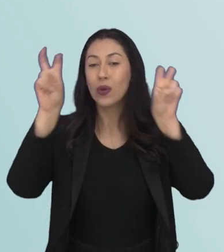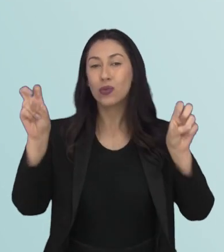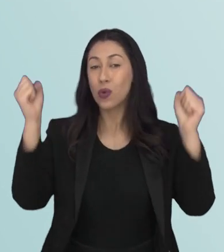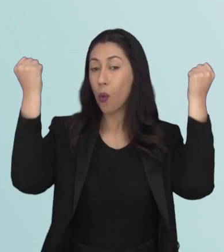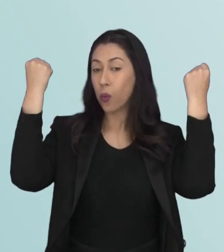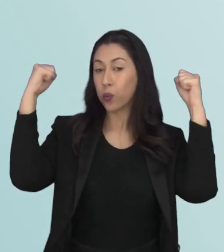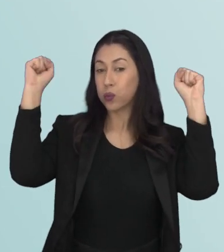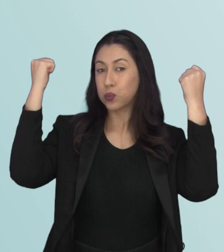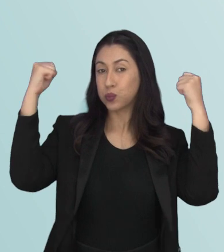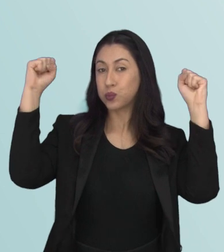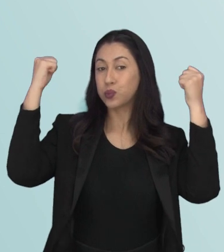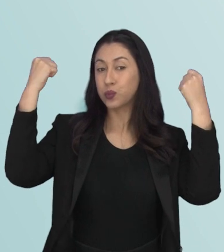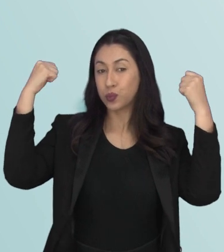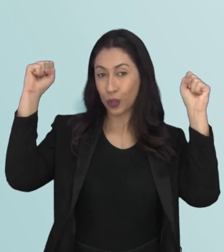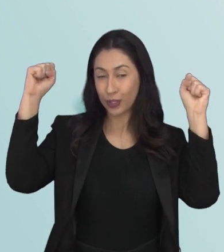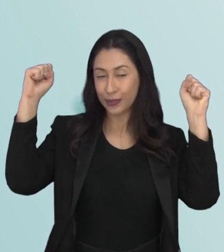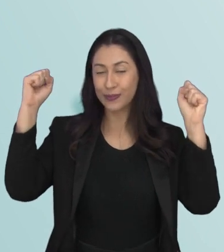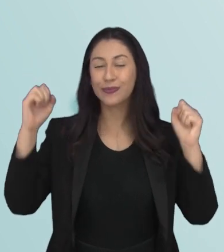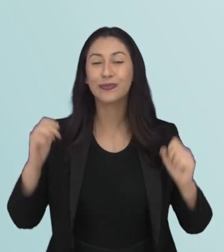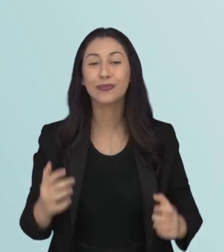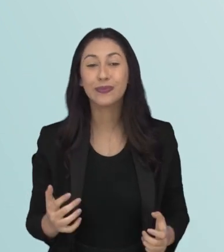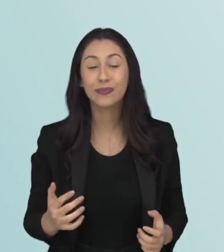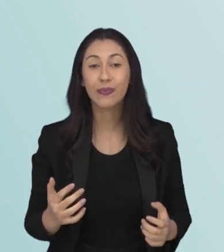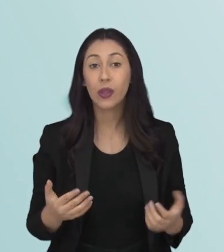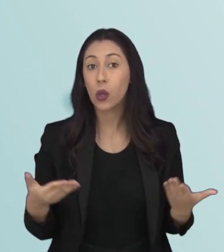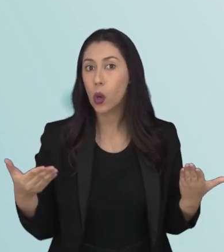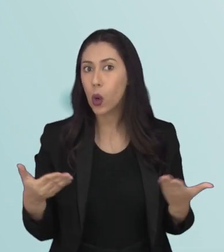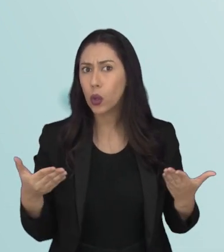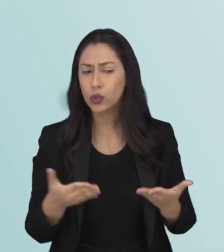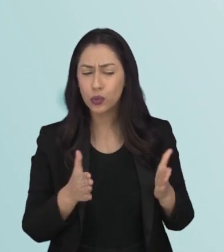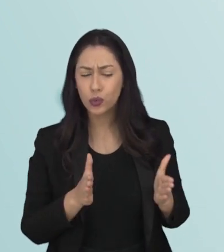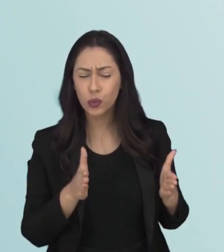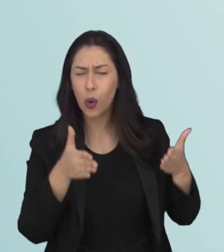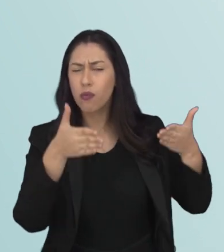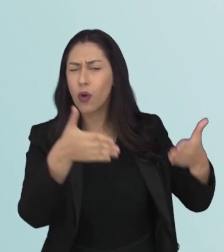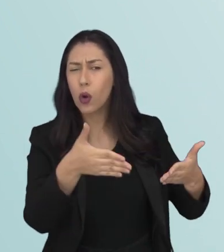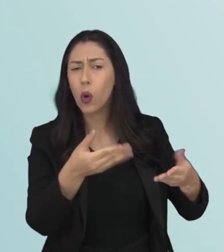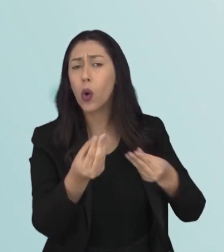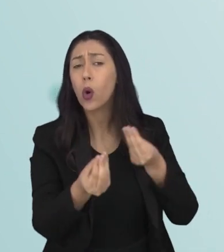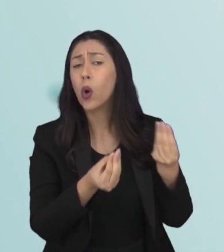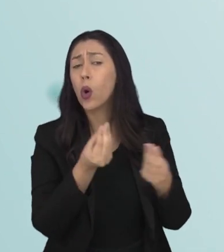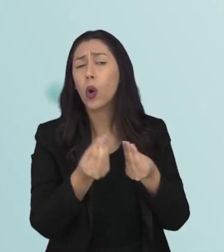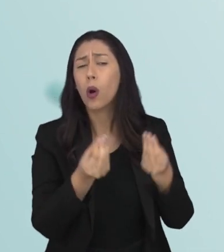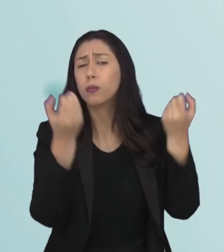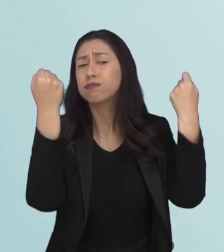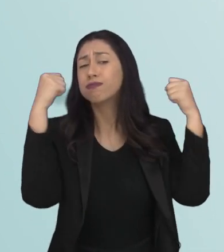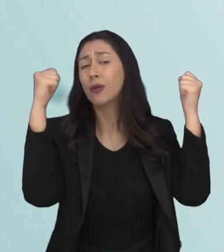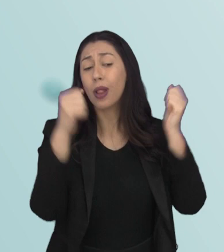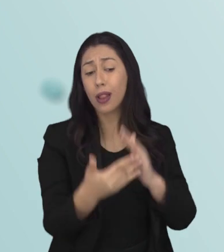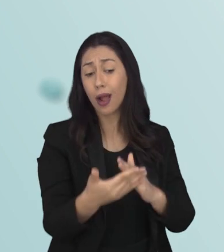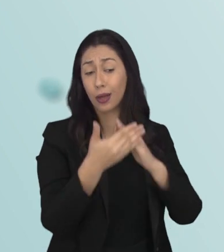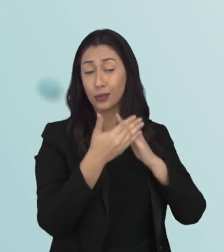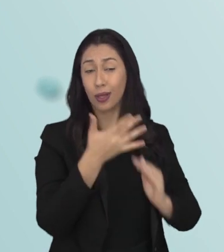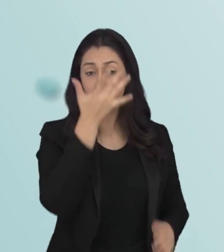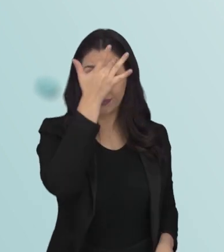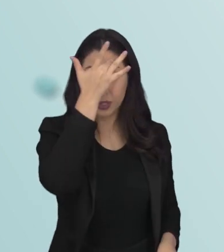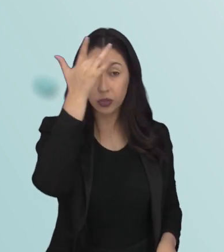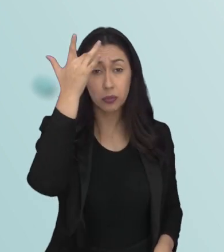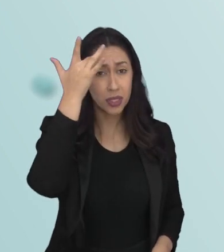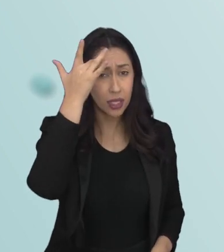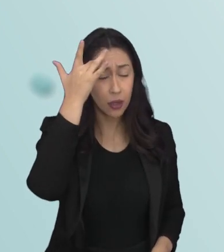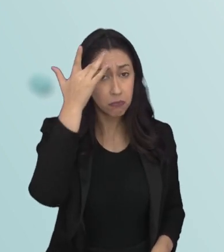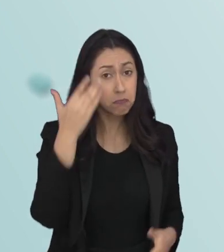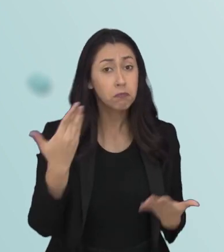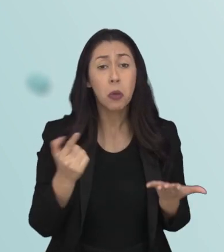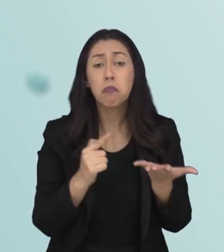exercício físico em alguns cenários. Hoje a vai falar sobre os benefícios do exercício para a saúde mental. Quais são